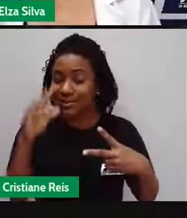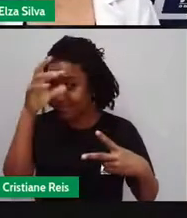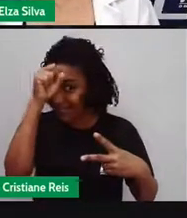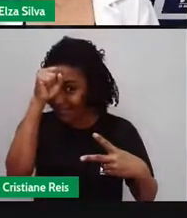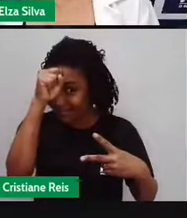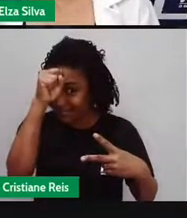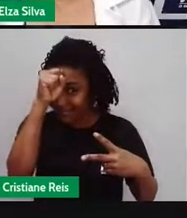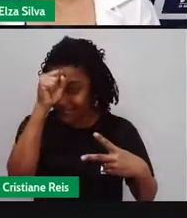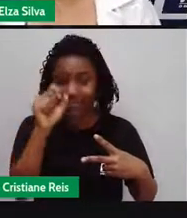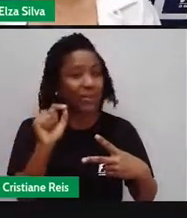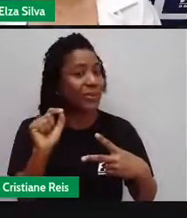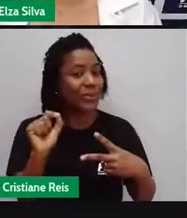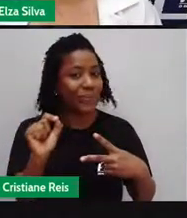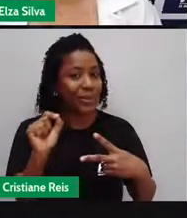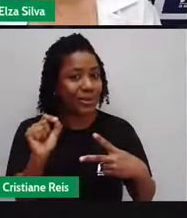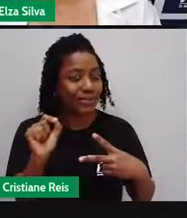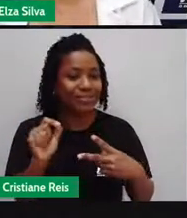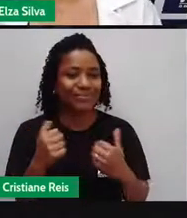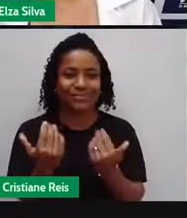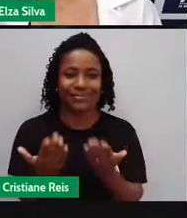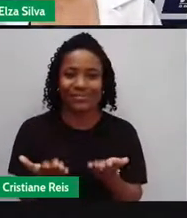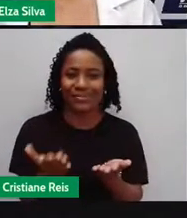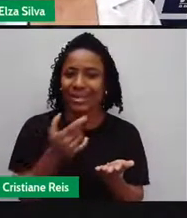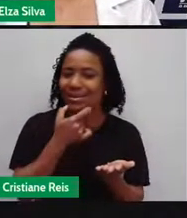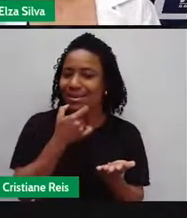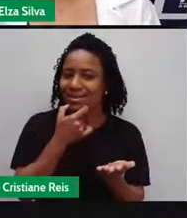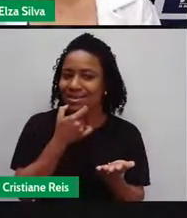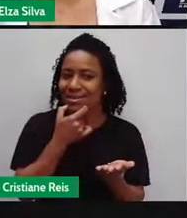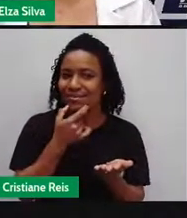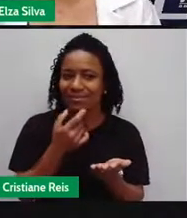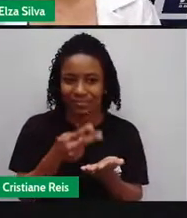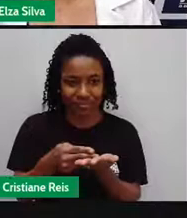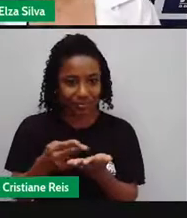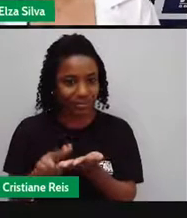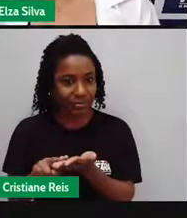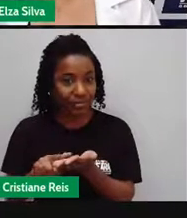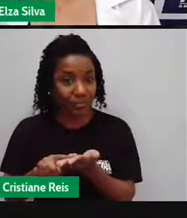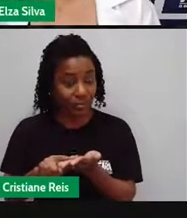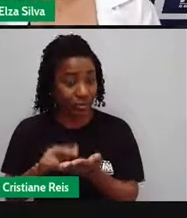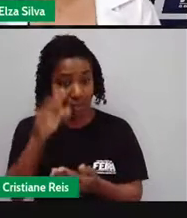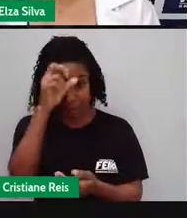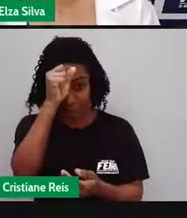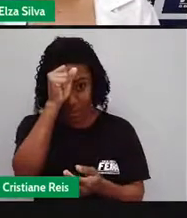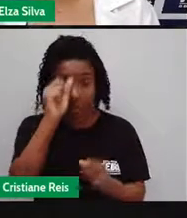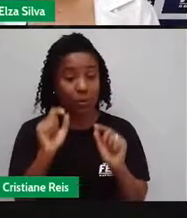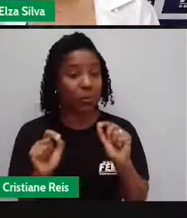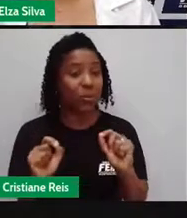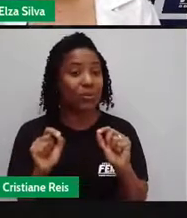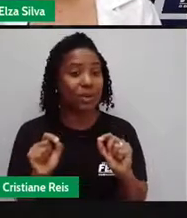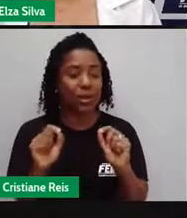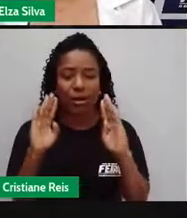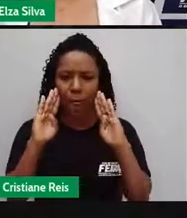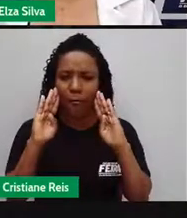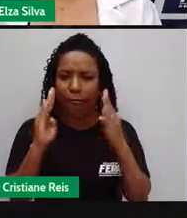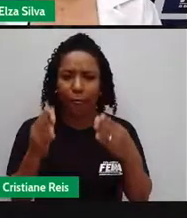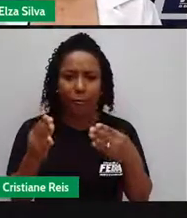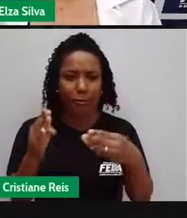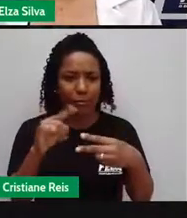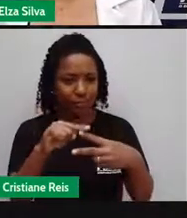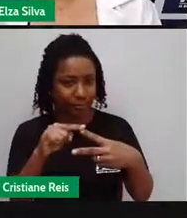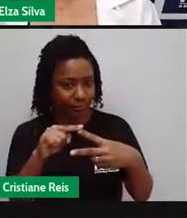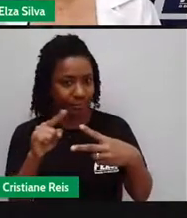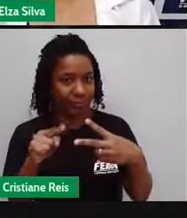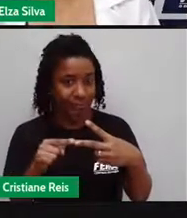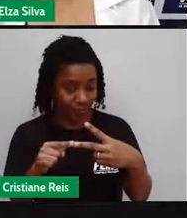What are we going to learn today? O que vamos aprender hoje? Qual o foco da nossa aula de hoje? Apresentar